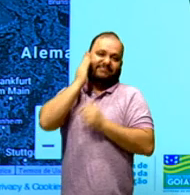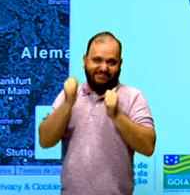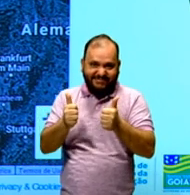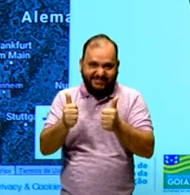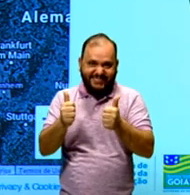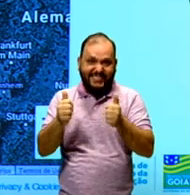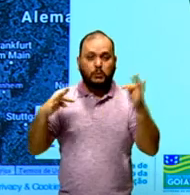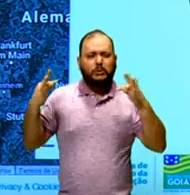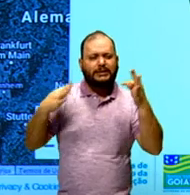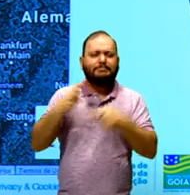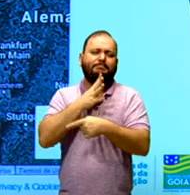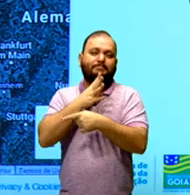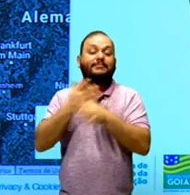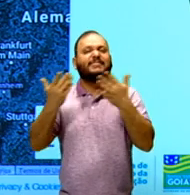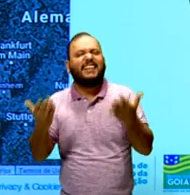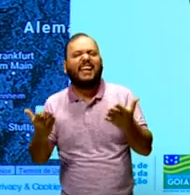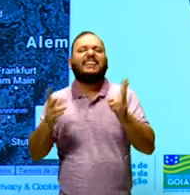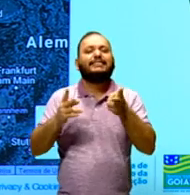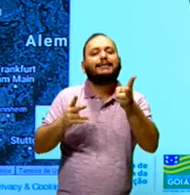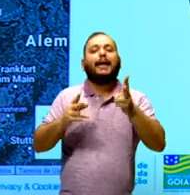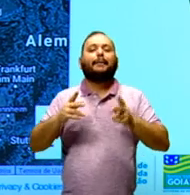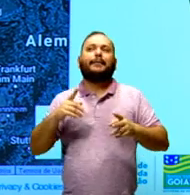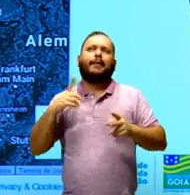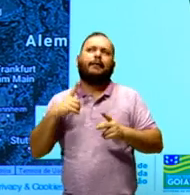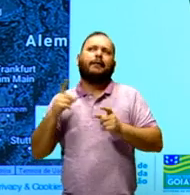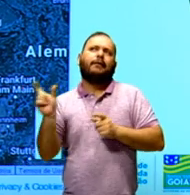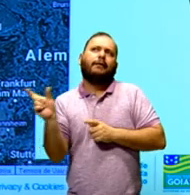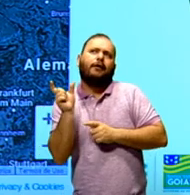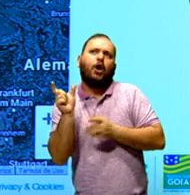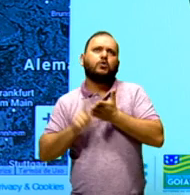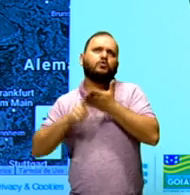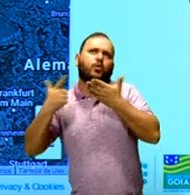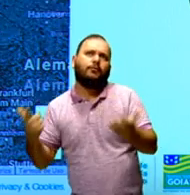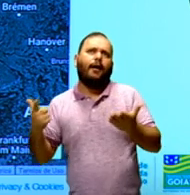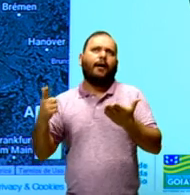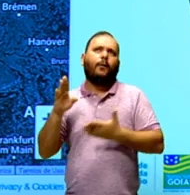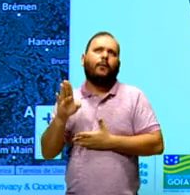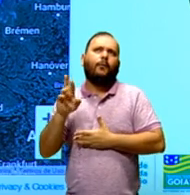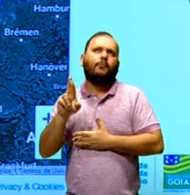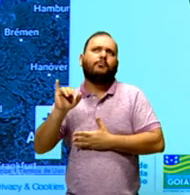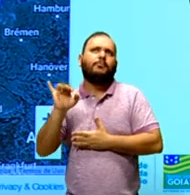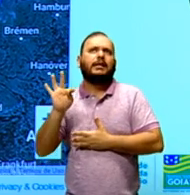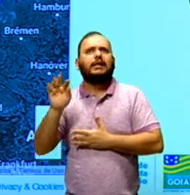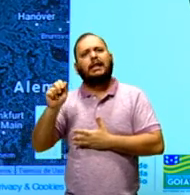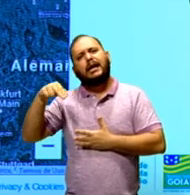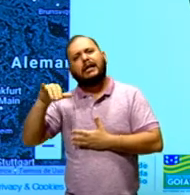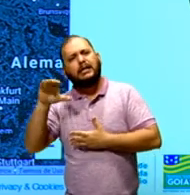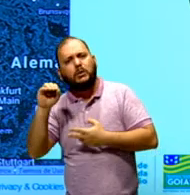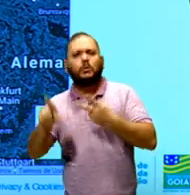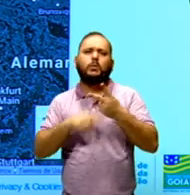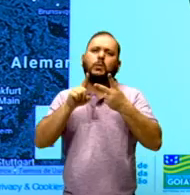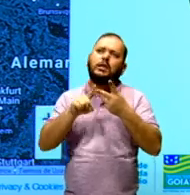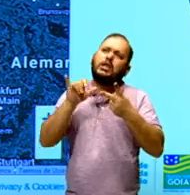Ministro, quando nós falamos de jornal britânico, quando nós estamos falando da cidade de York, nós estamos falando dessa região